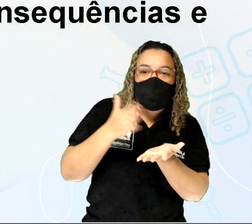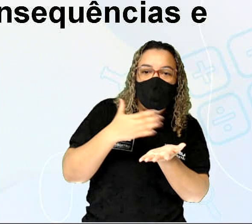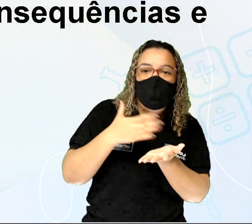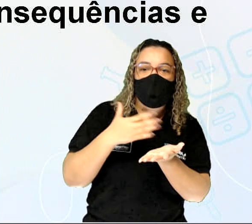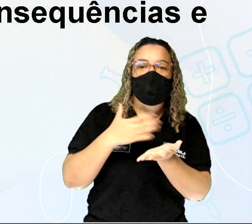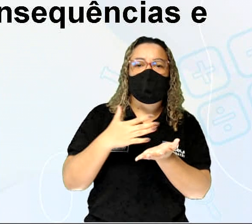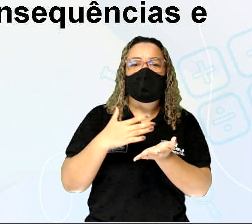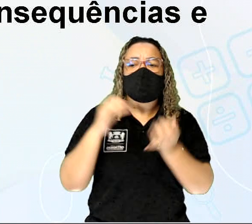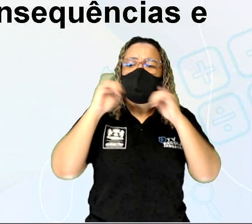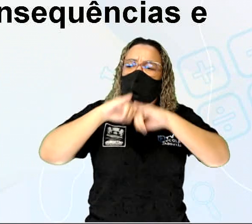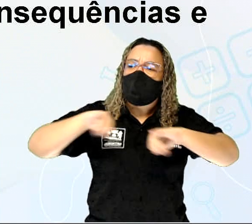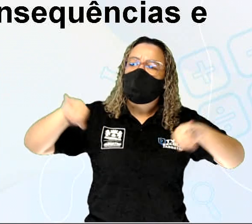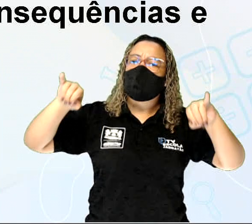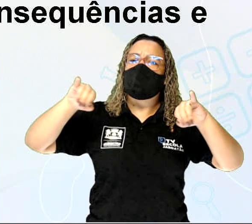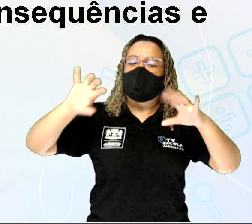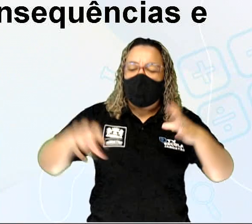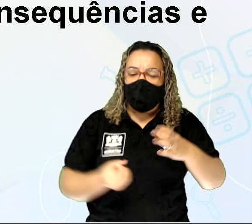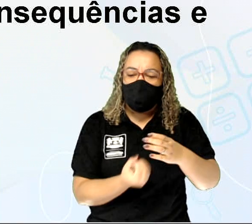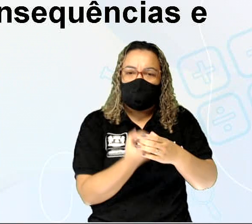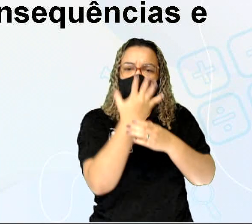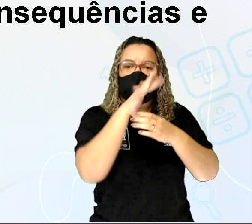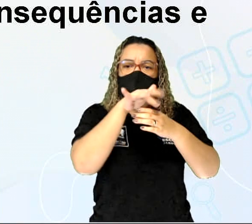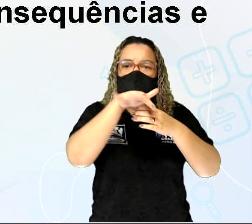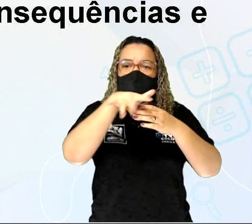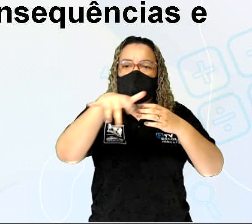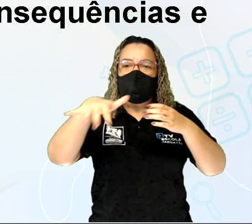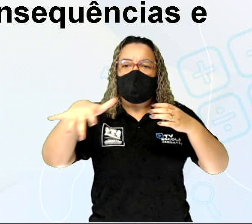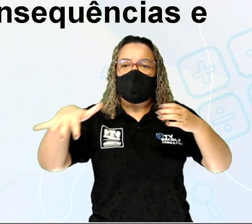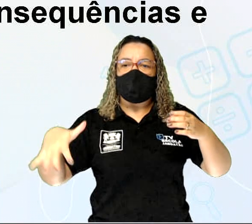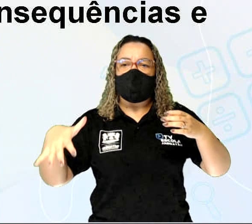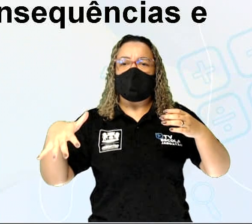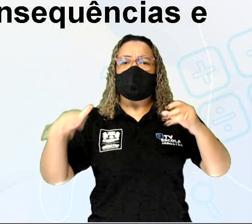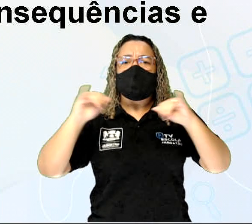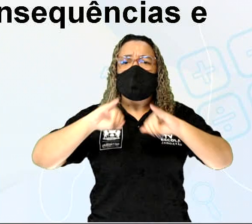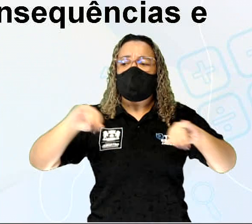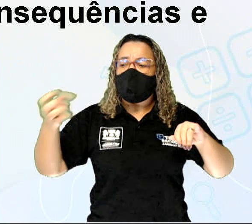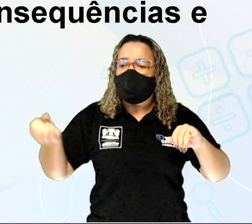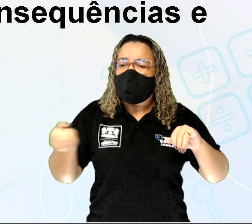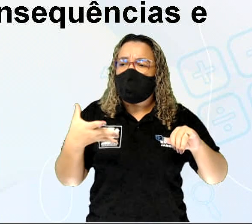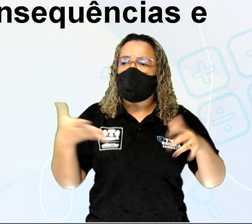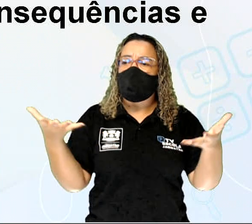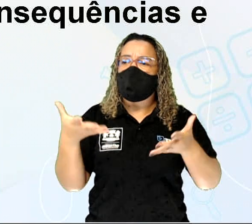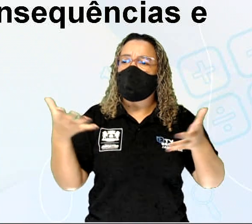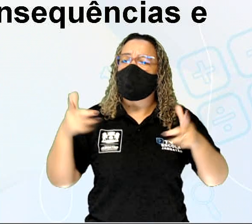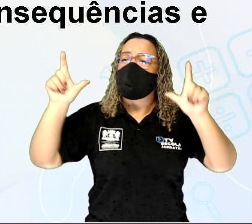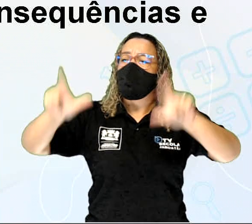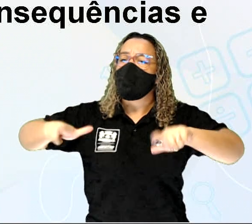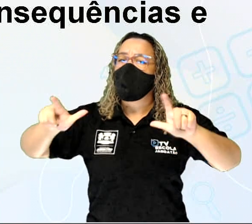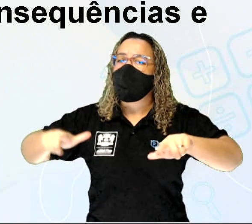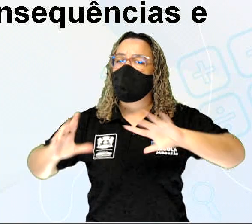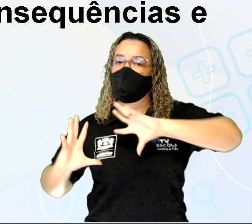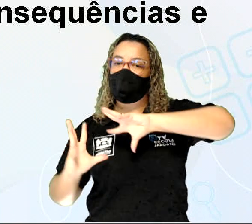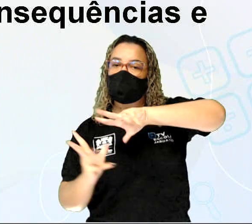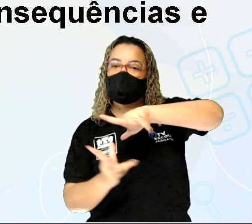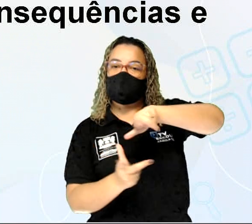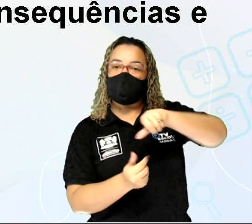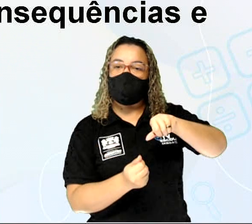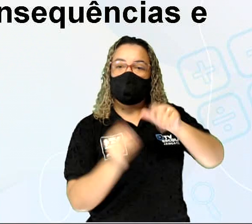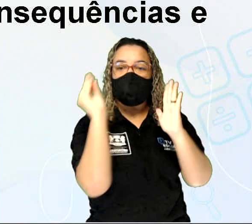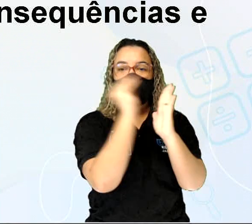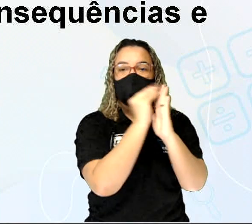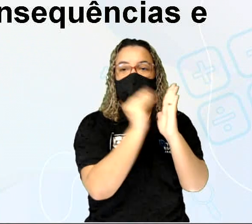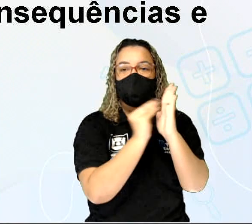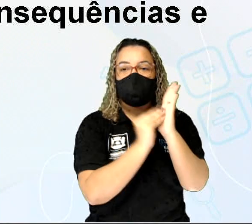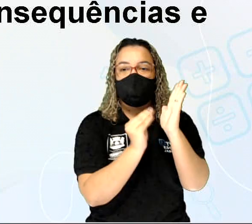notícias sobre erupção vulcânica recente, que está acontecendo em algum lugar do mundo. Anote